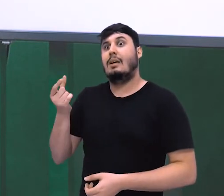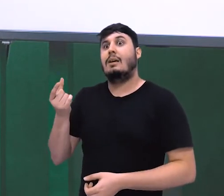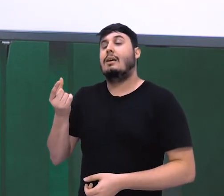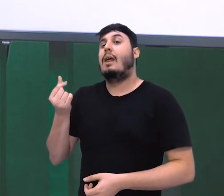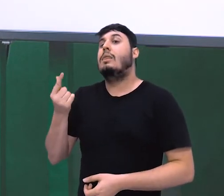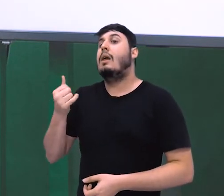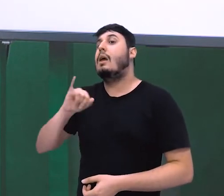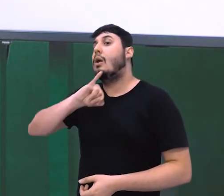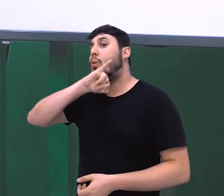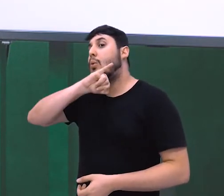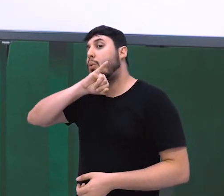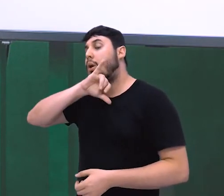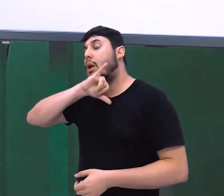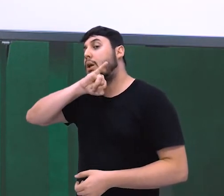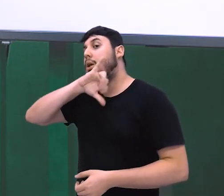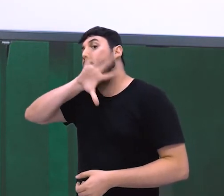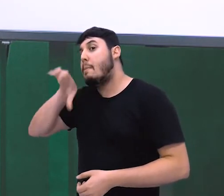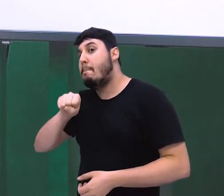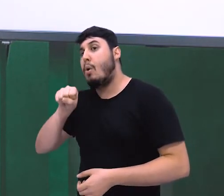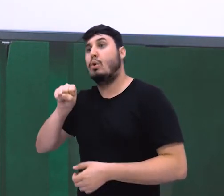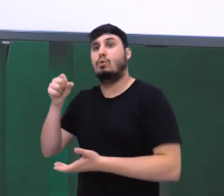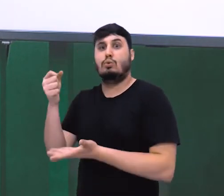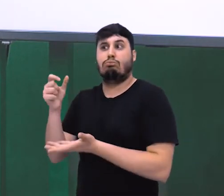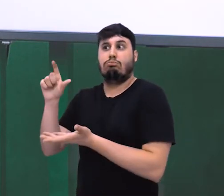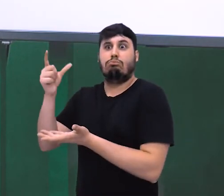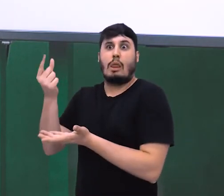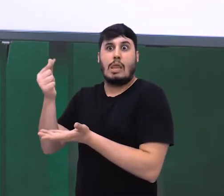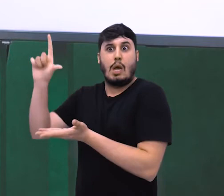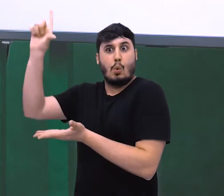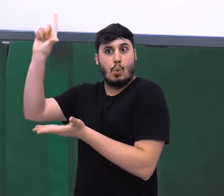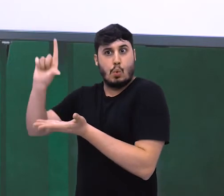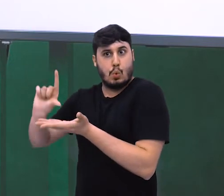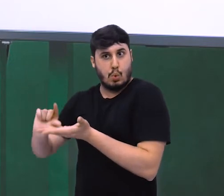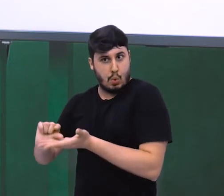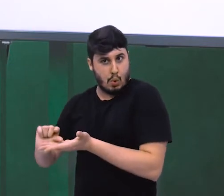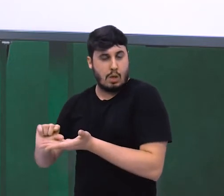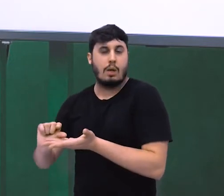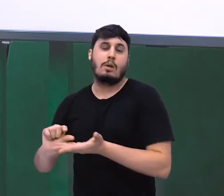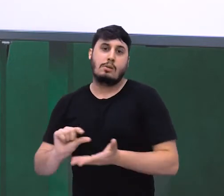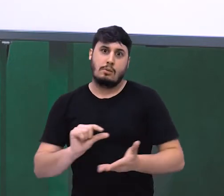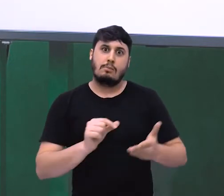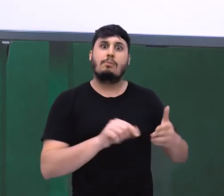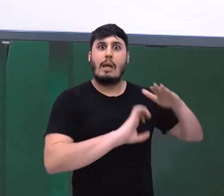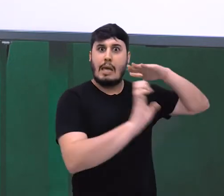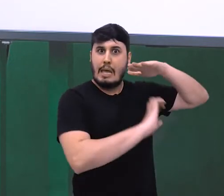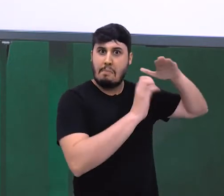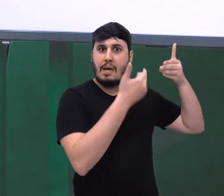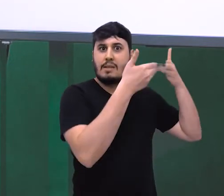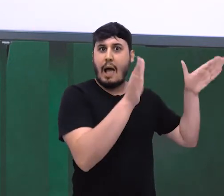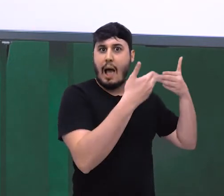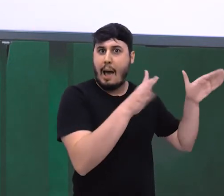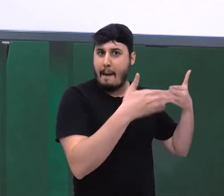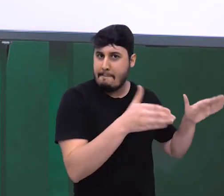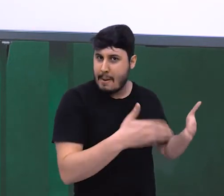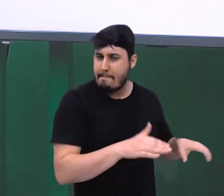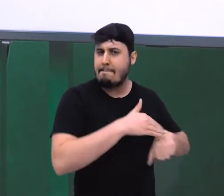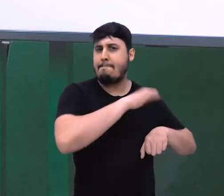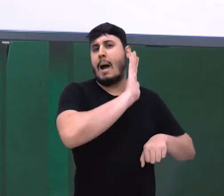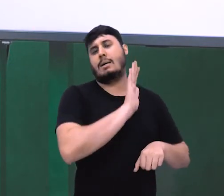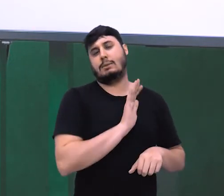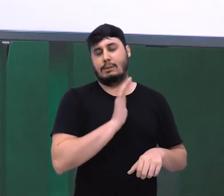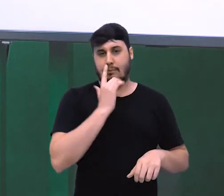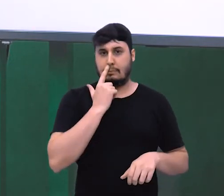Ou as duas crescem juntas ou diminuem juntas, ou até um aumenta, outro diminui, como